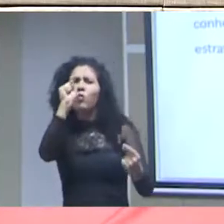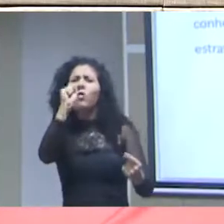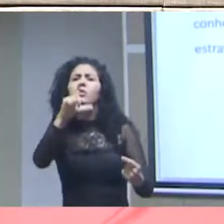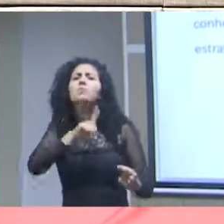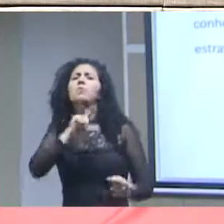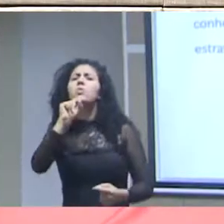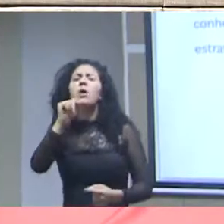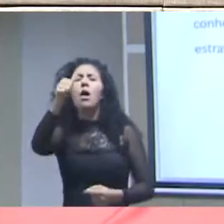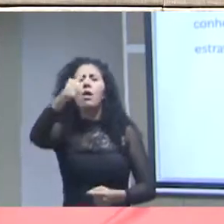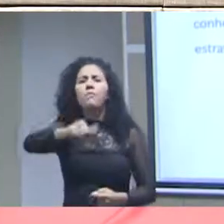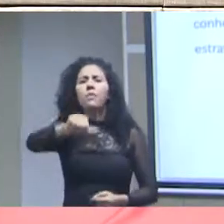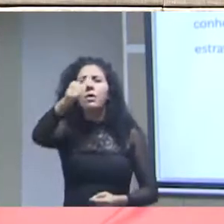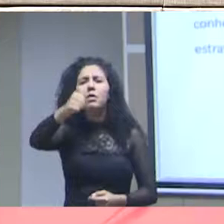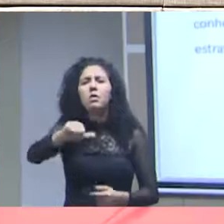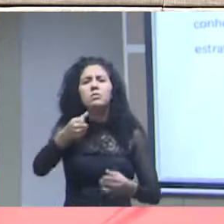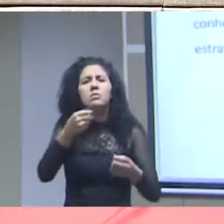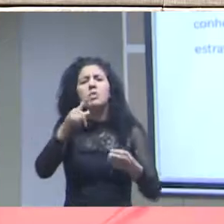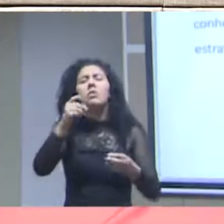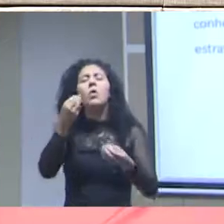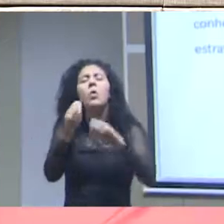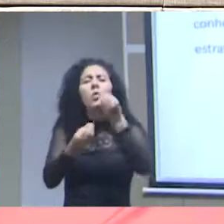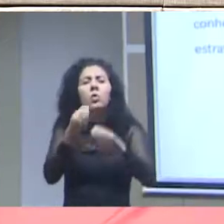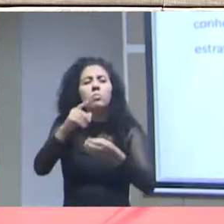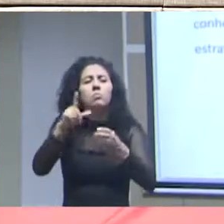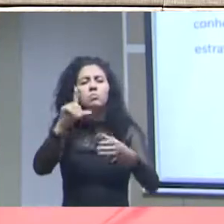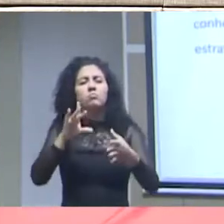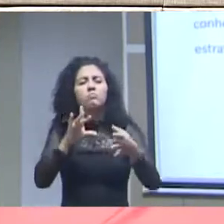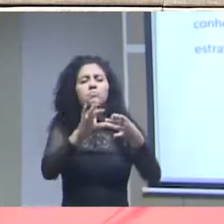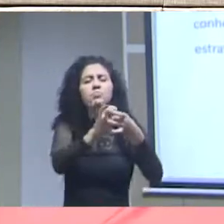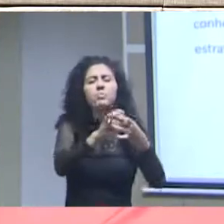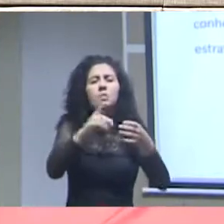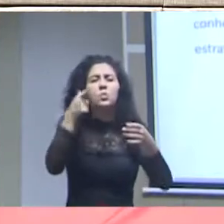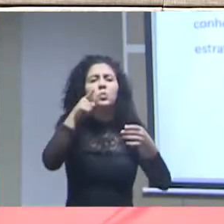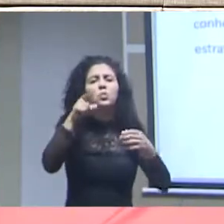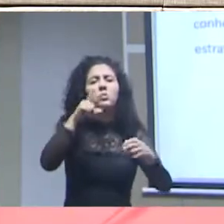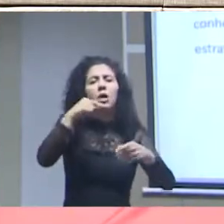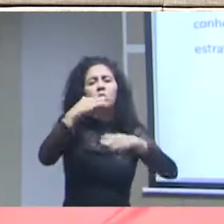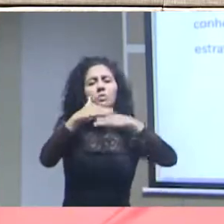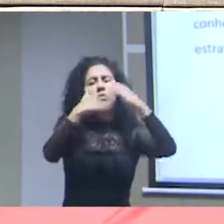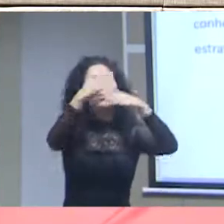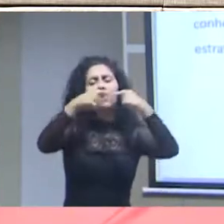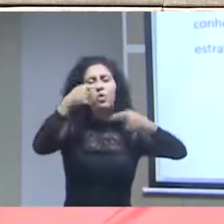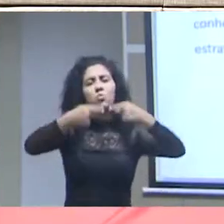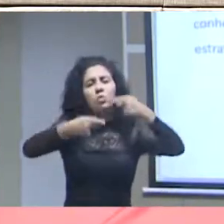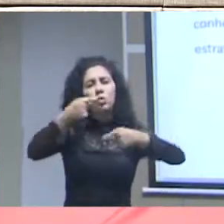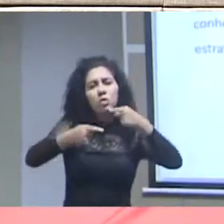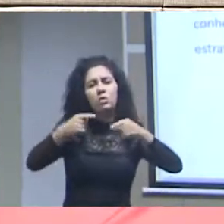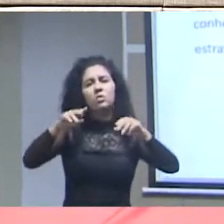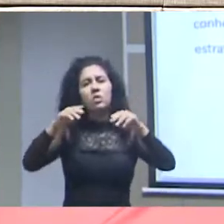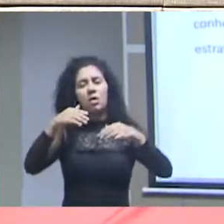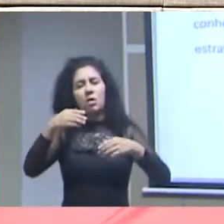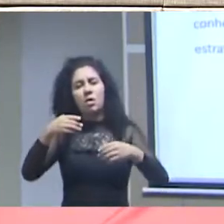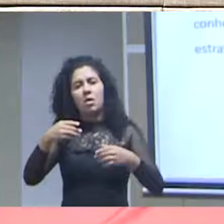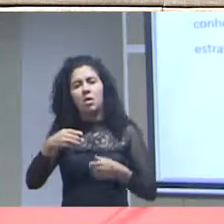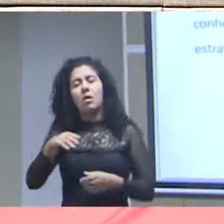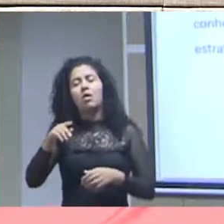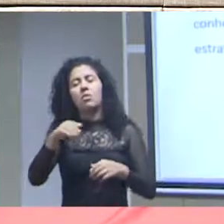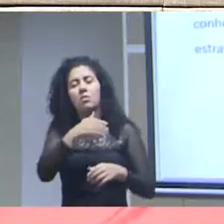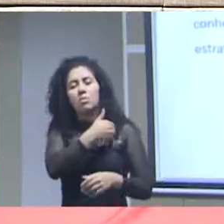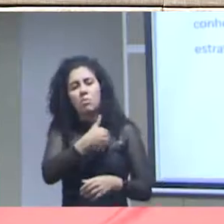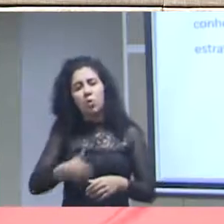de avaliação e de colaboração para o desenvolvimento de políticas públicas inclusive políticas em saúde